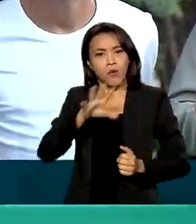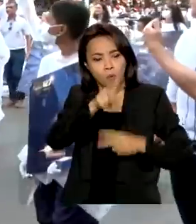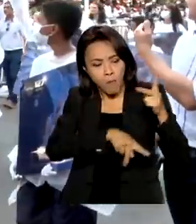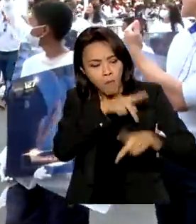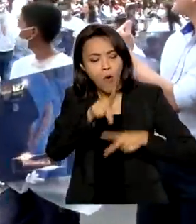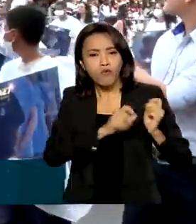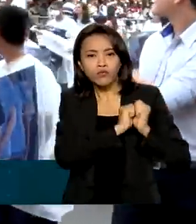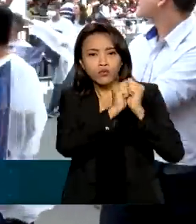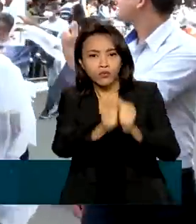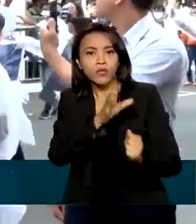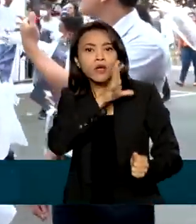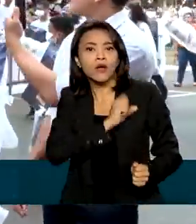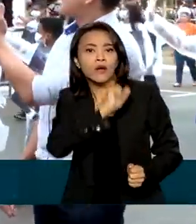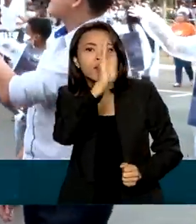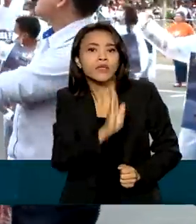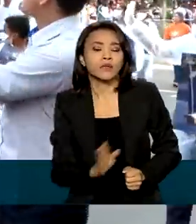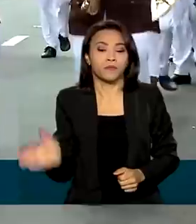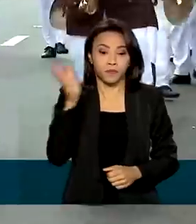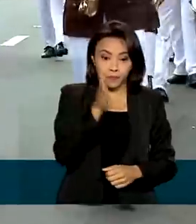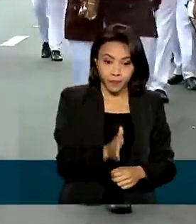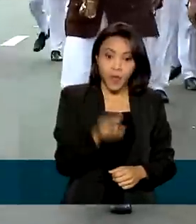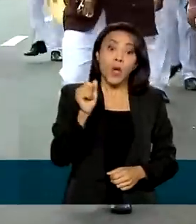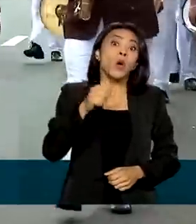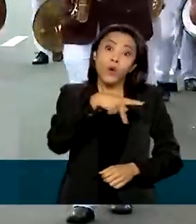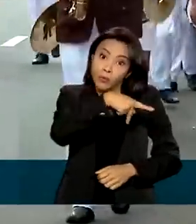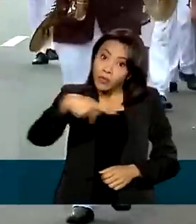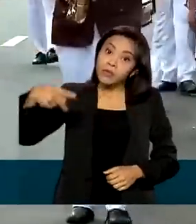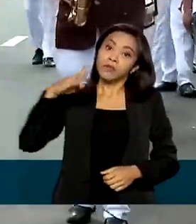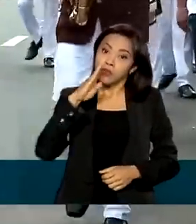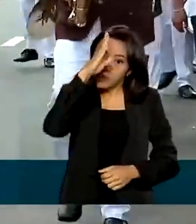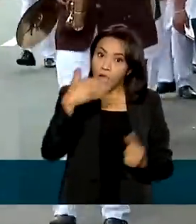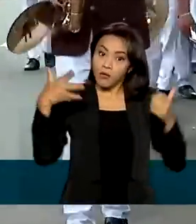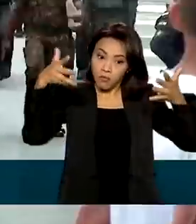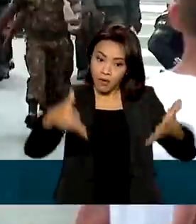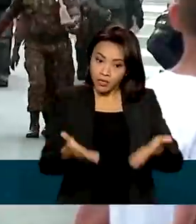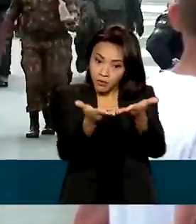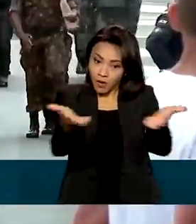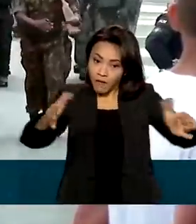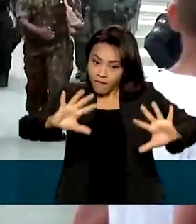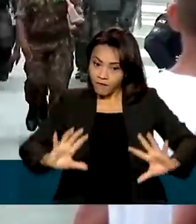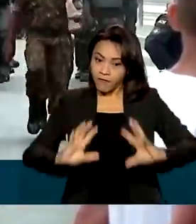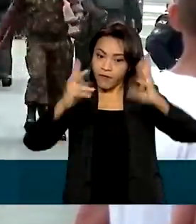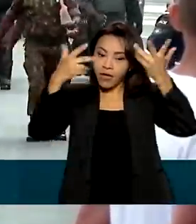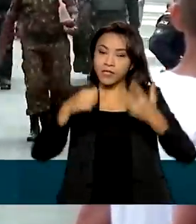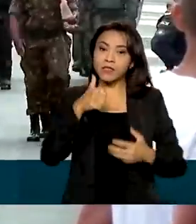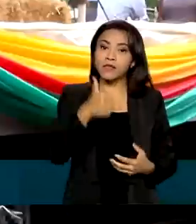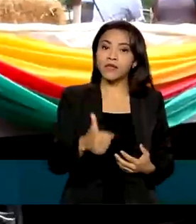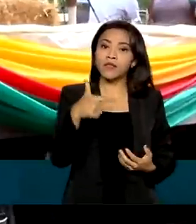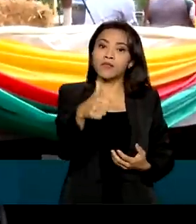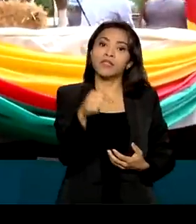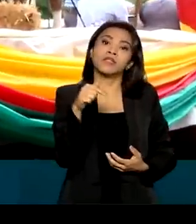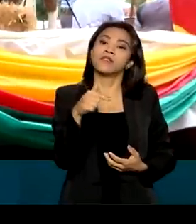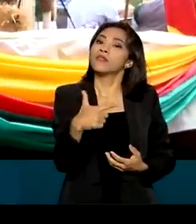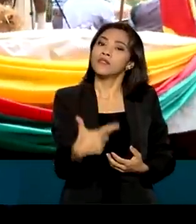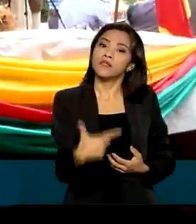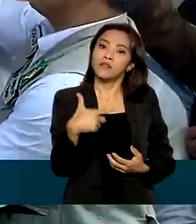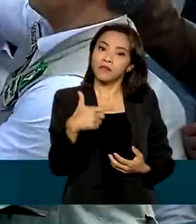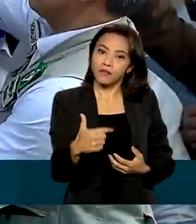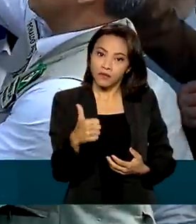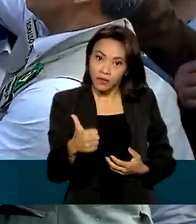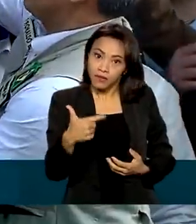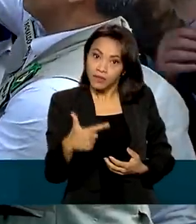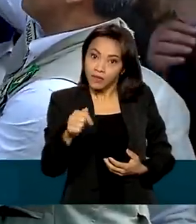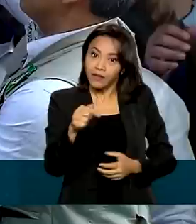Brasil. O presidente Bolsonaro também participou das festividades em comemoração aos 127 anos de fundação de Jatai.